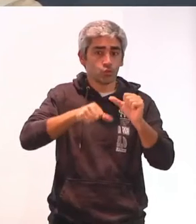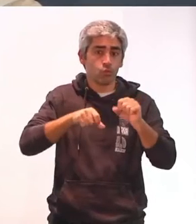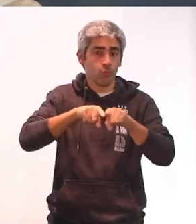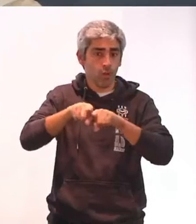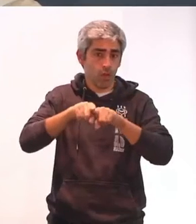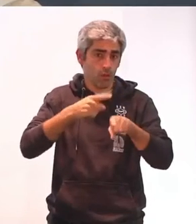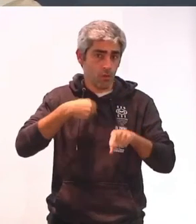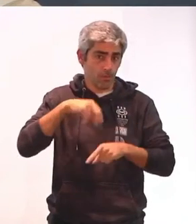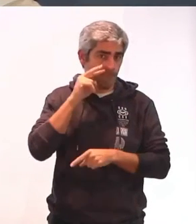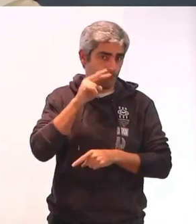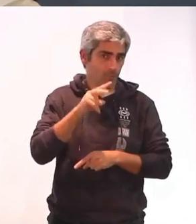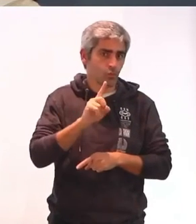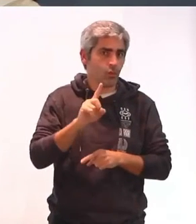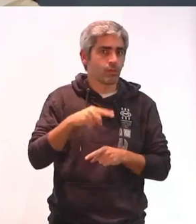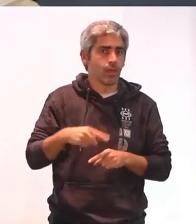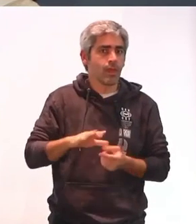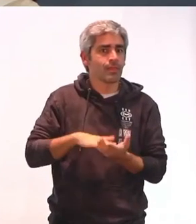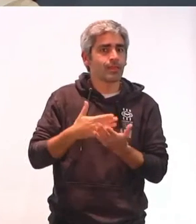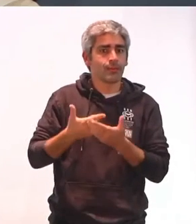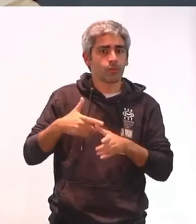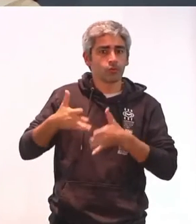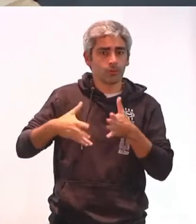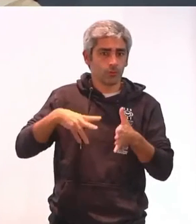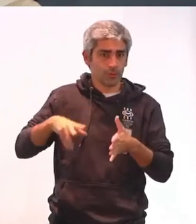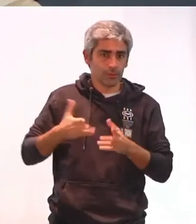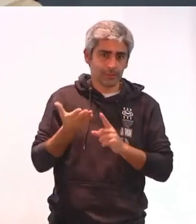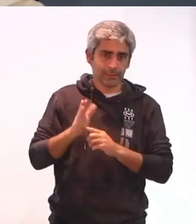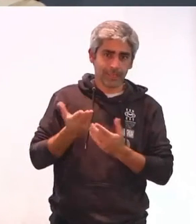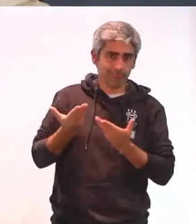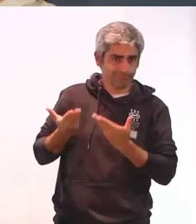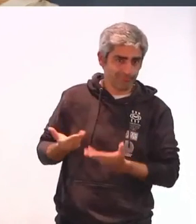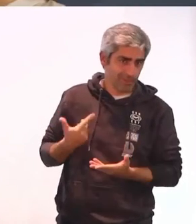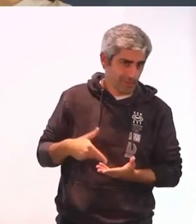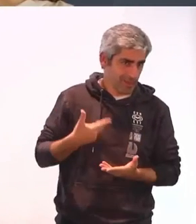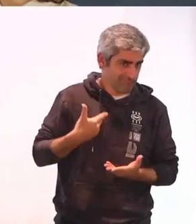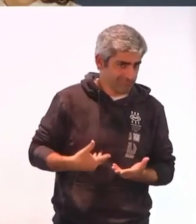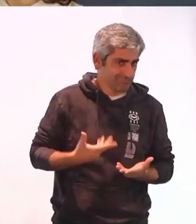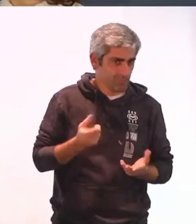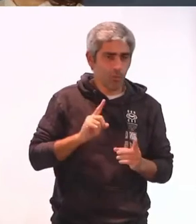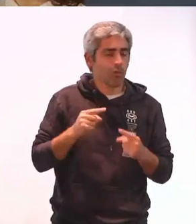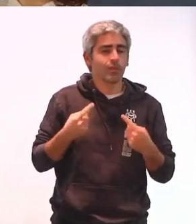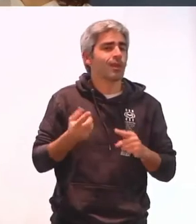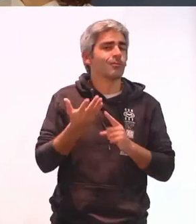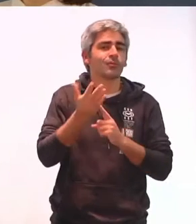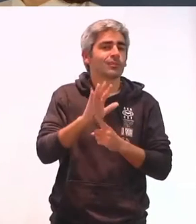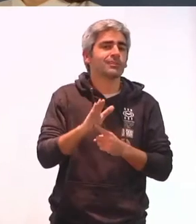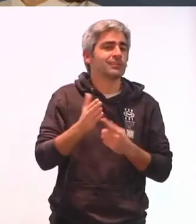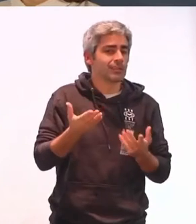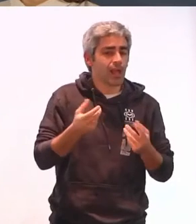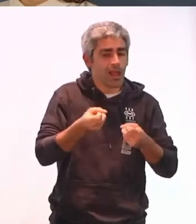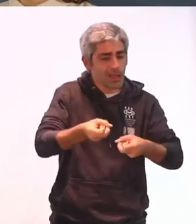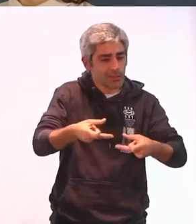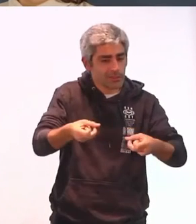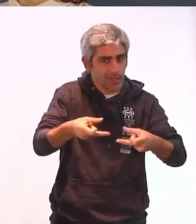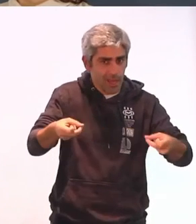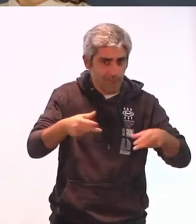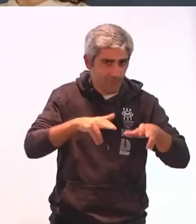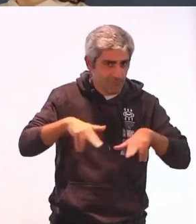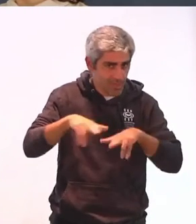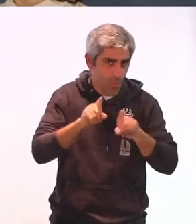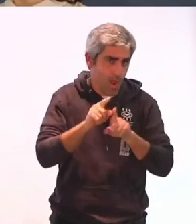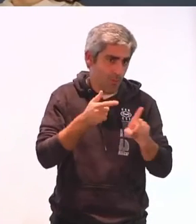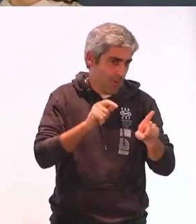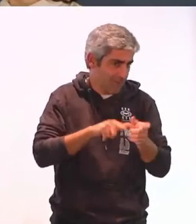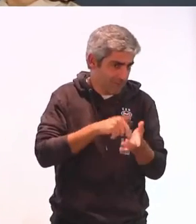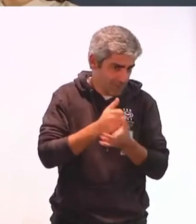assistimos, não têm sequer um intérprete de língua gestual portuguesa, como aqui vemos, não têm, por exemplo, legendagem nos vídeos, como